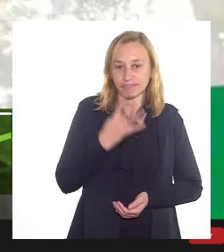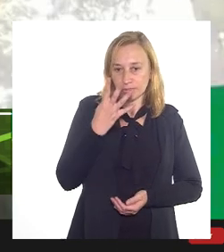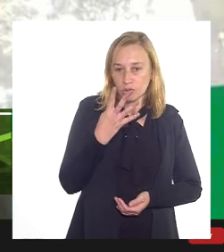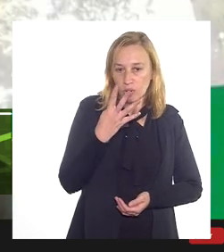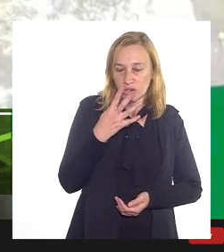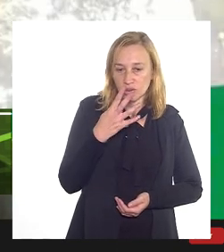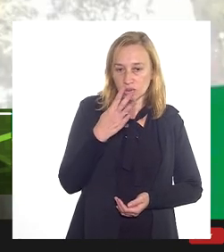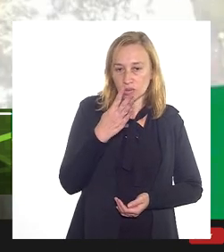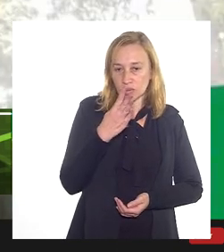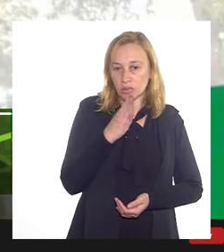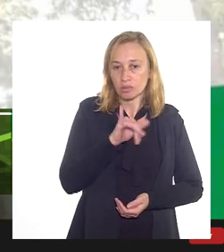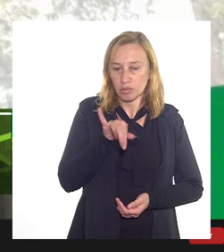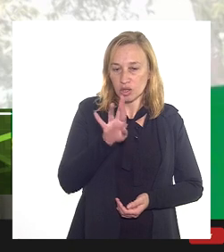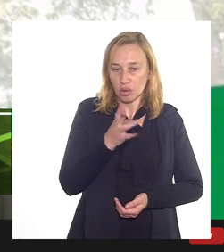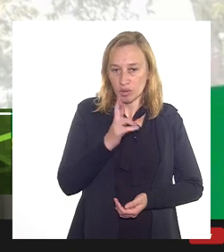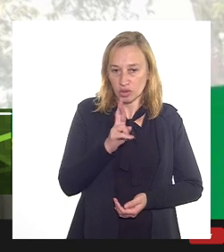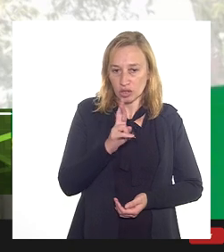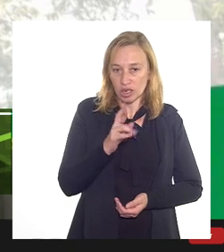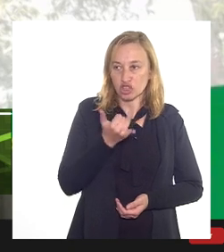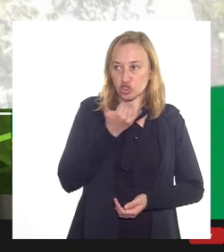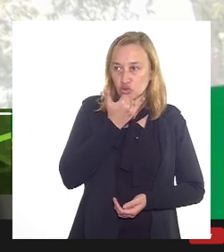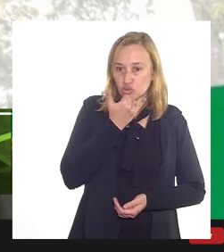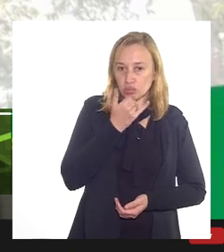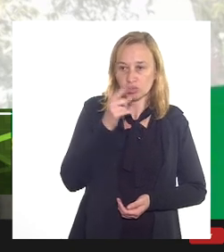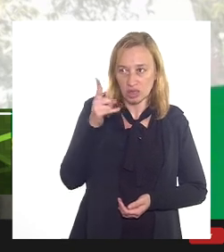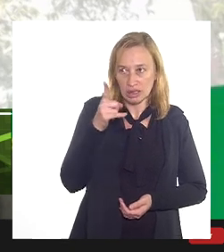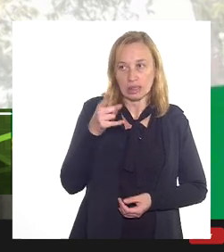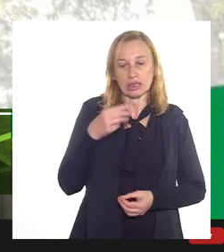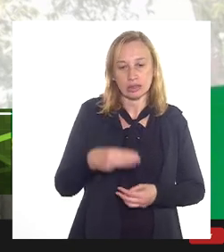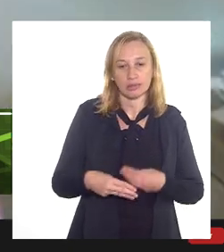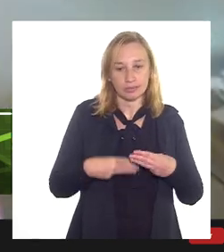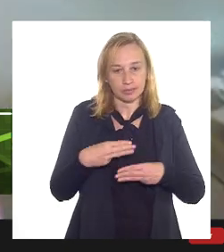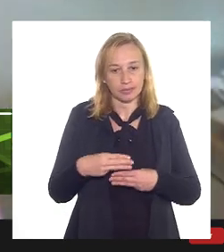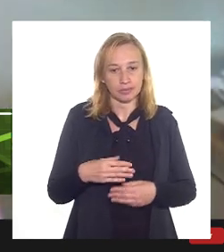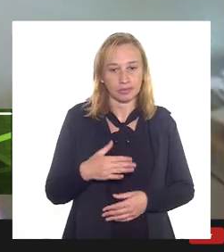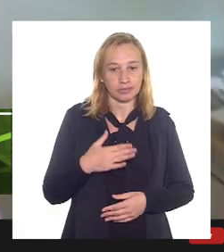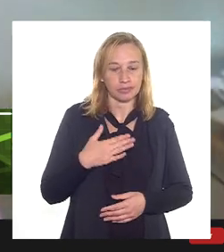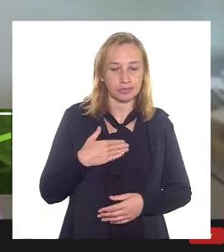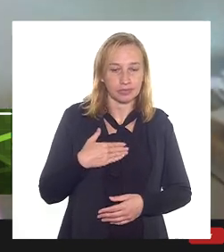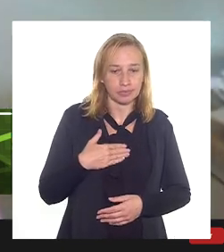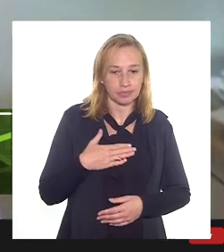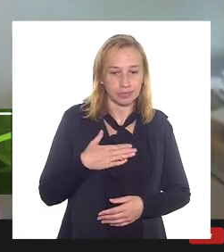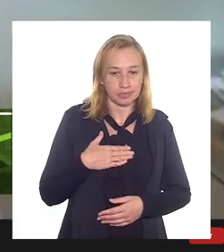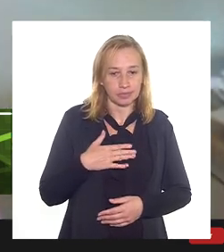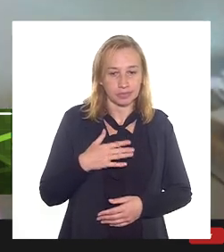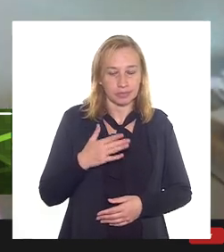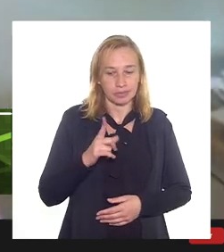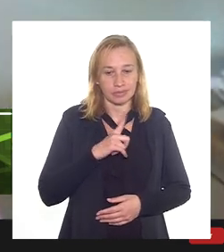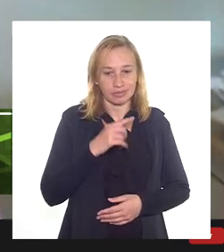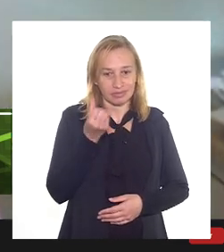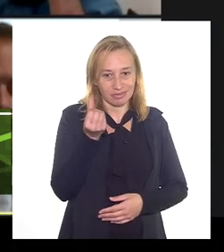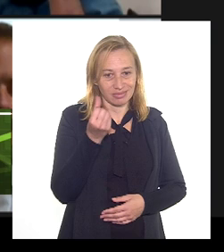Desculpa, deputado Luiz Paulo, 4 bilhões naquele trimestre relativo a... No meu apontamento, eu tenho 6.